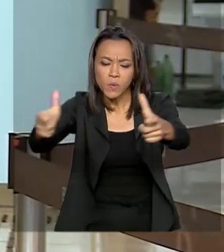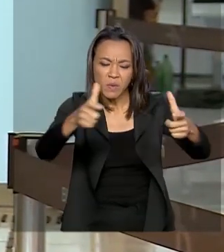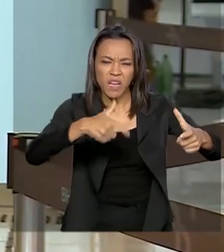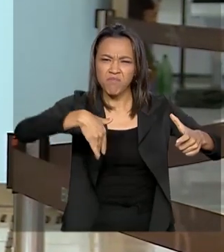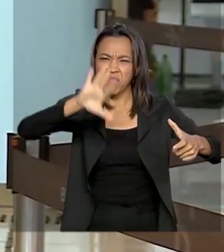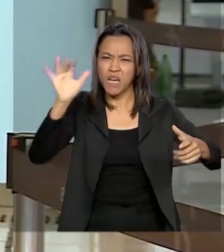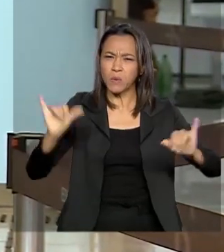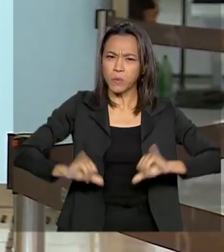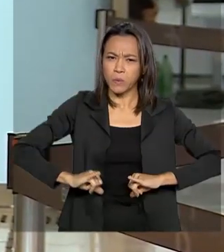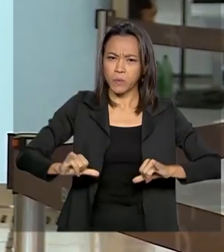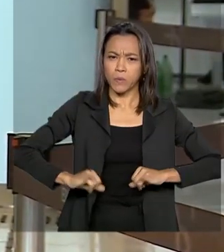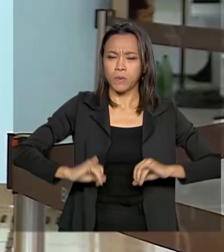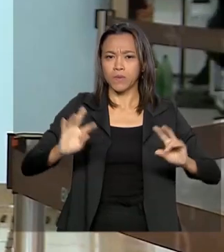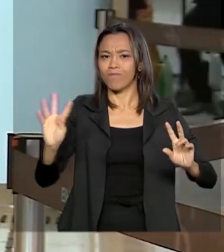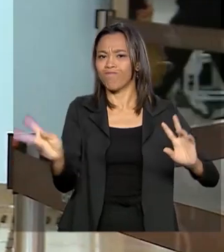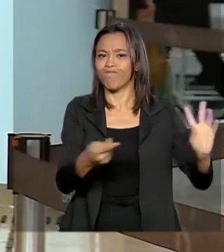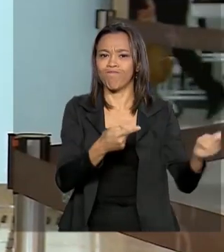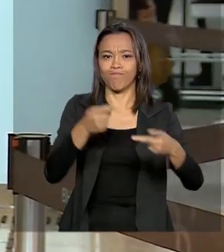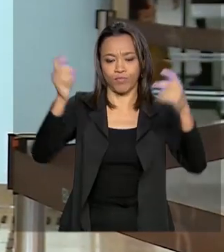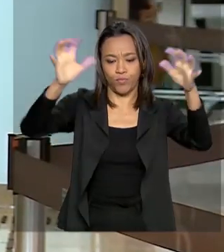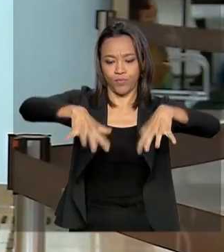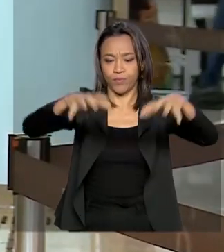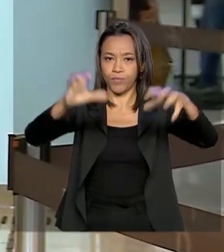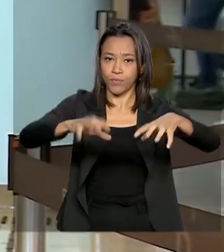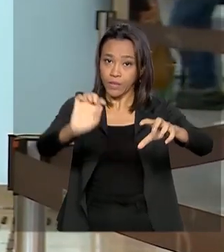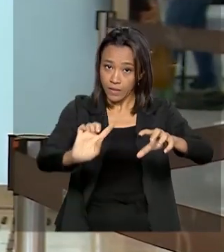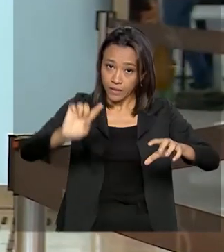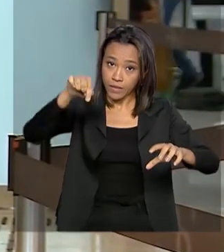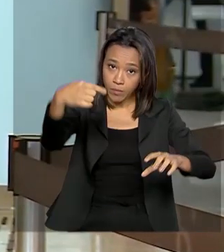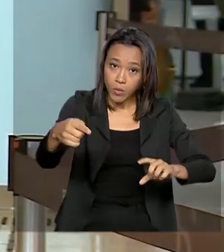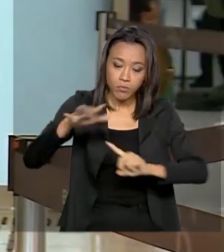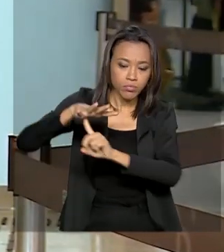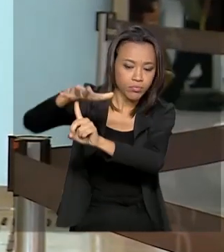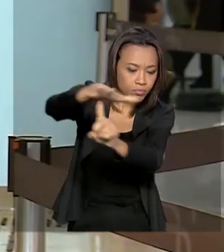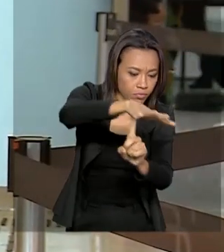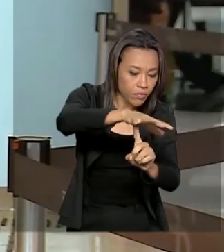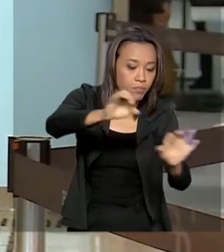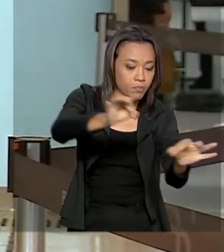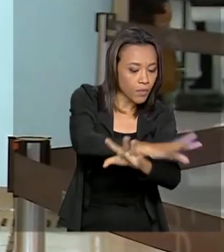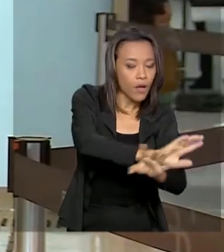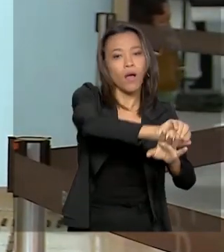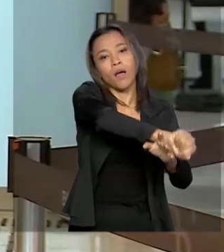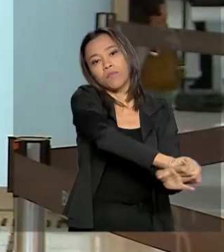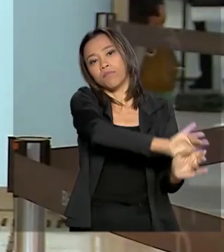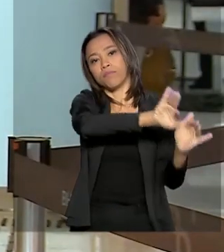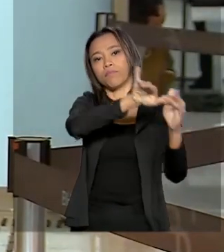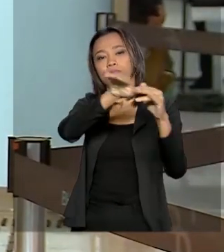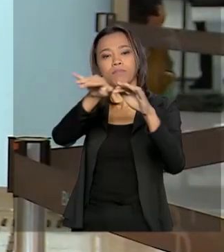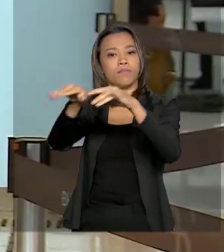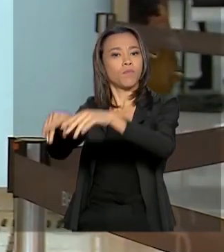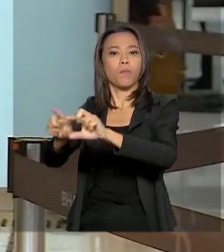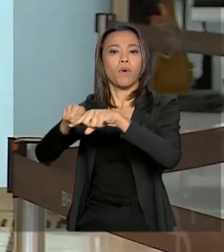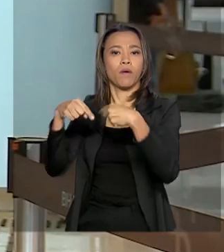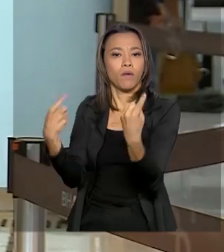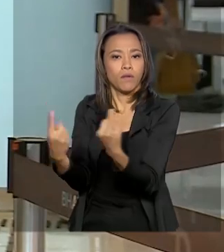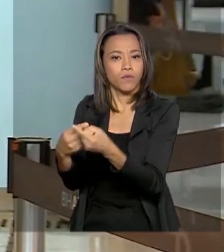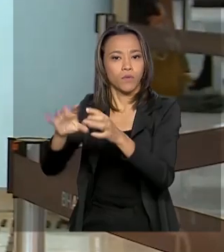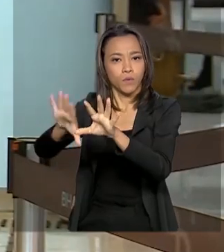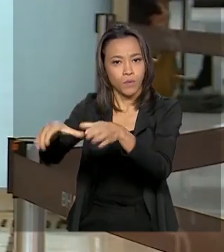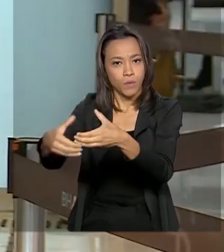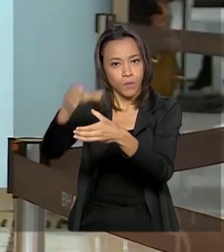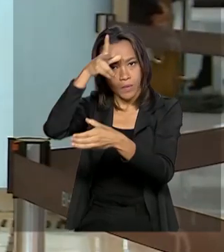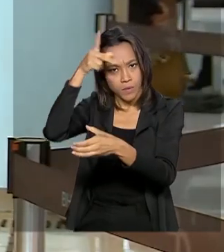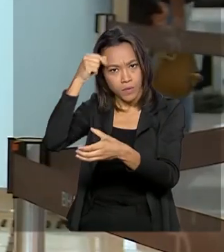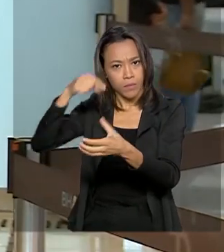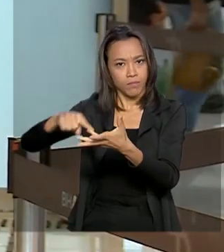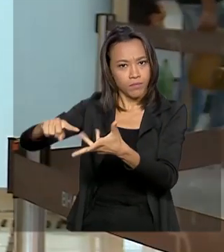pelas chuvas dos últimos dias. Depois do sobrevoo, o presidente Bolsonaro vai se reunir com autoridades locais e há expectativa de anúncio